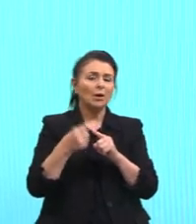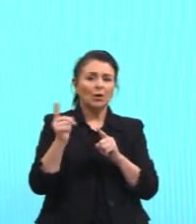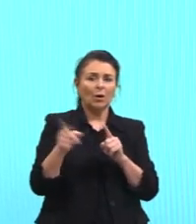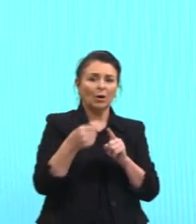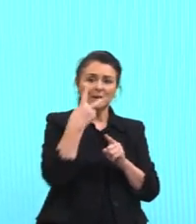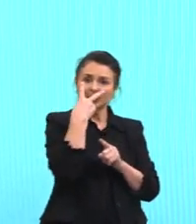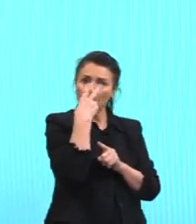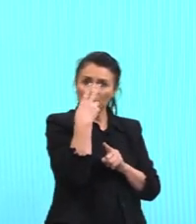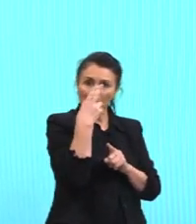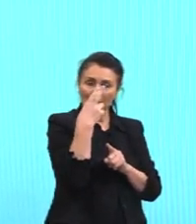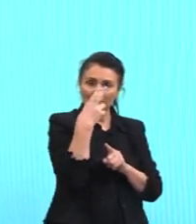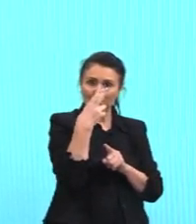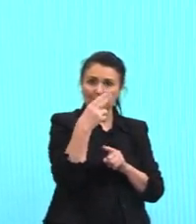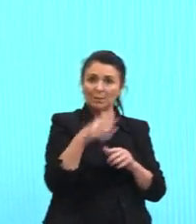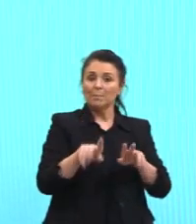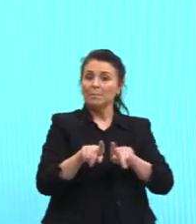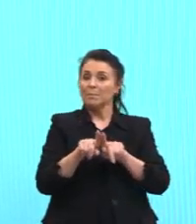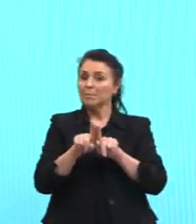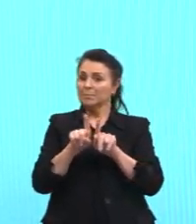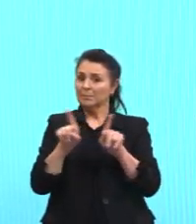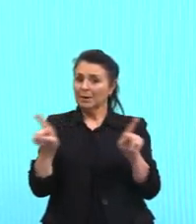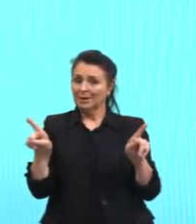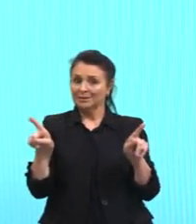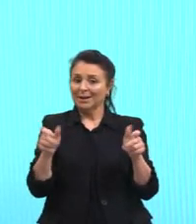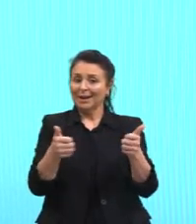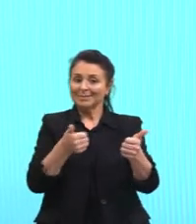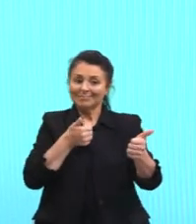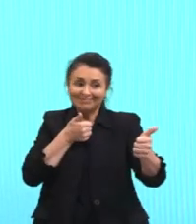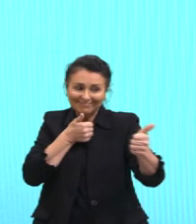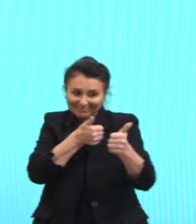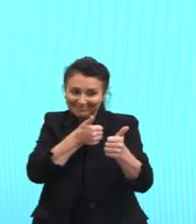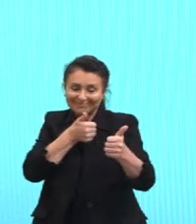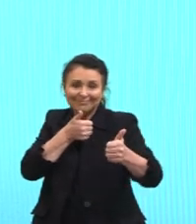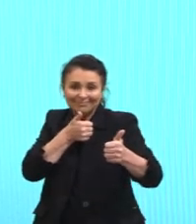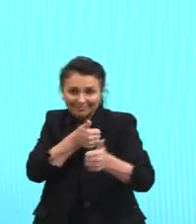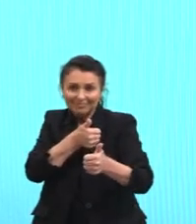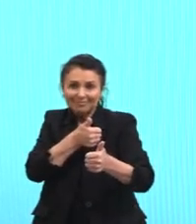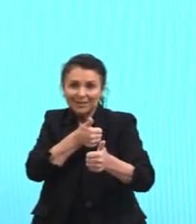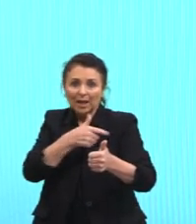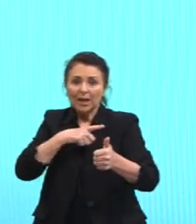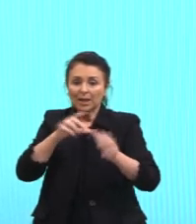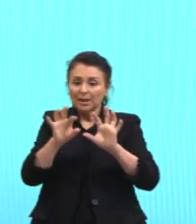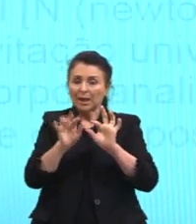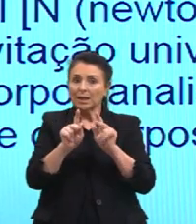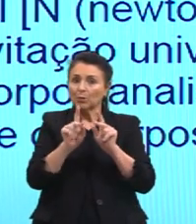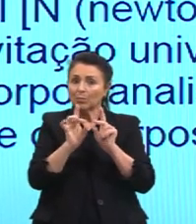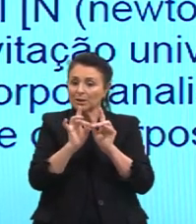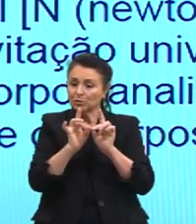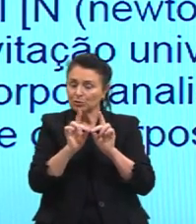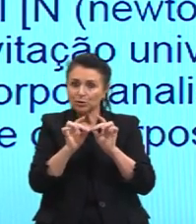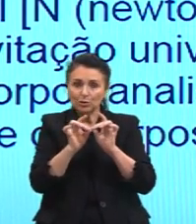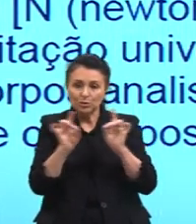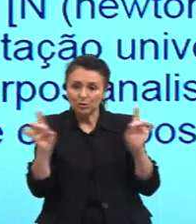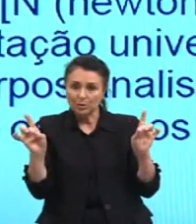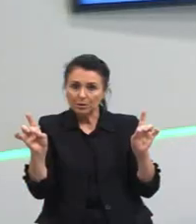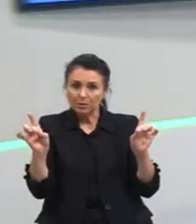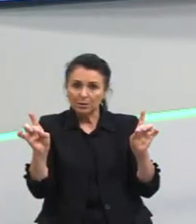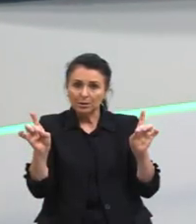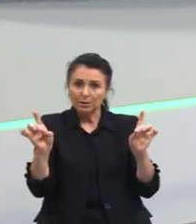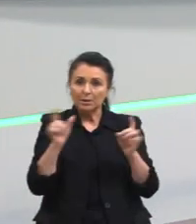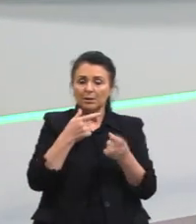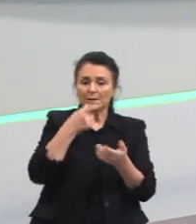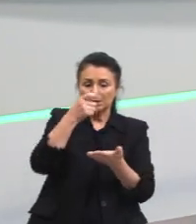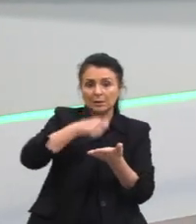são iguais. Porém, elas querem se aproximar. E tem a distância aqui. Se a gente escrever